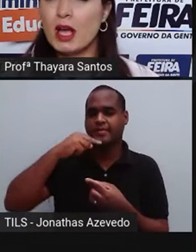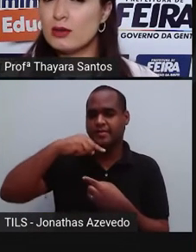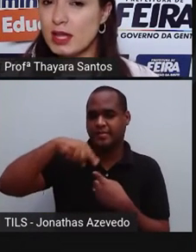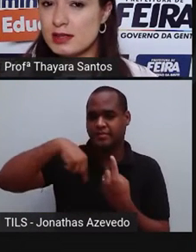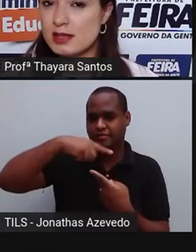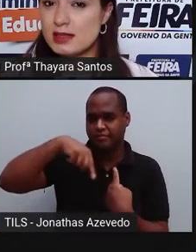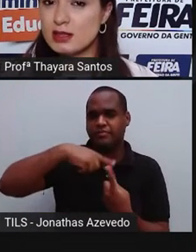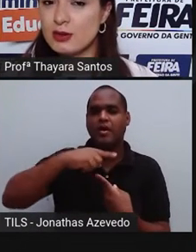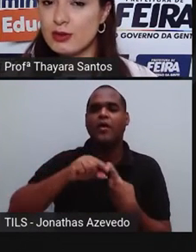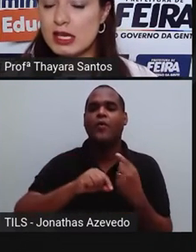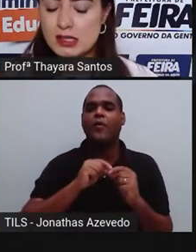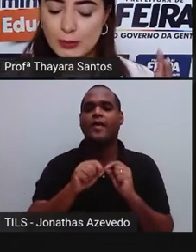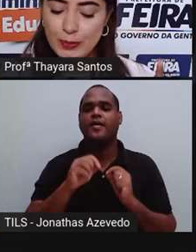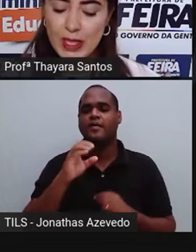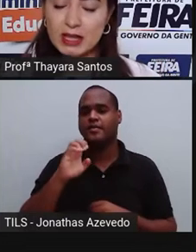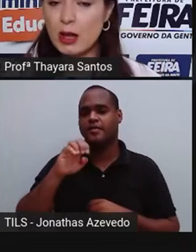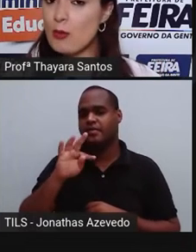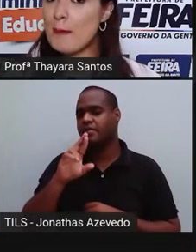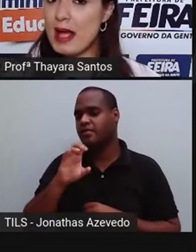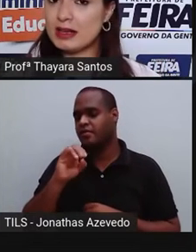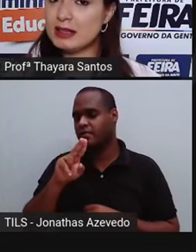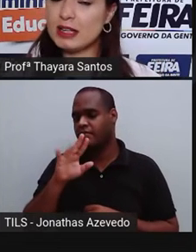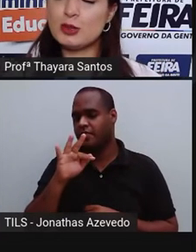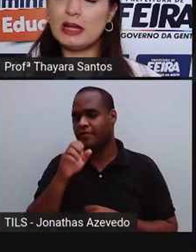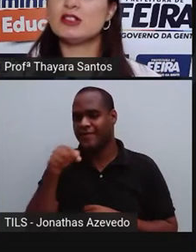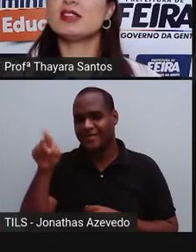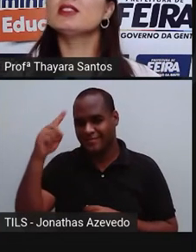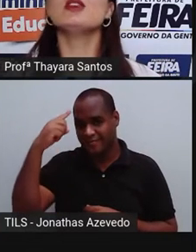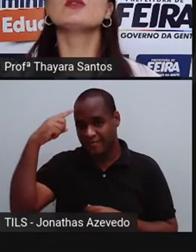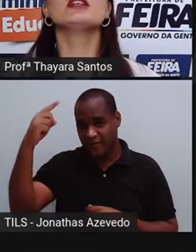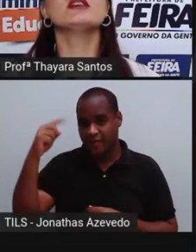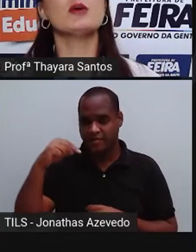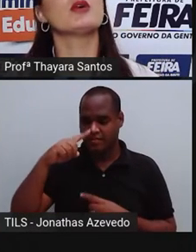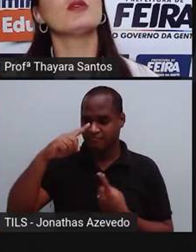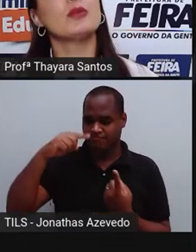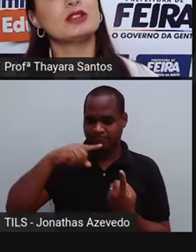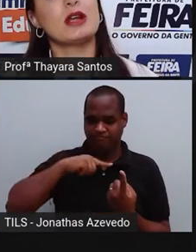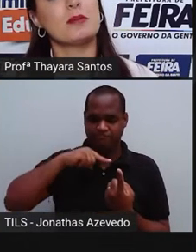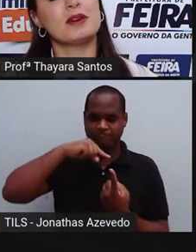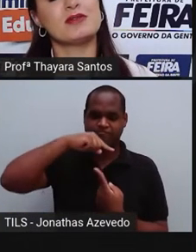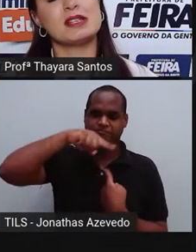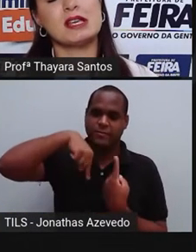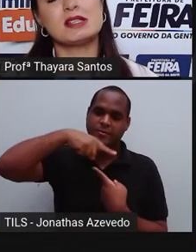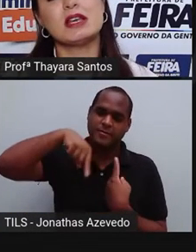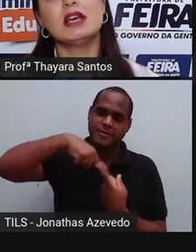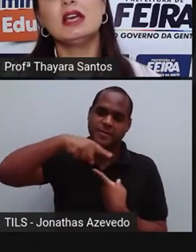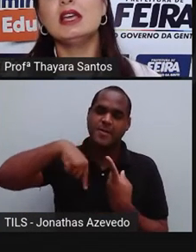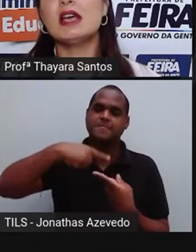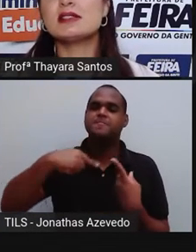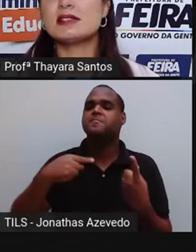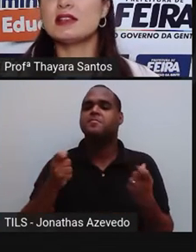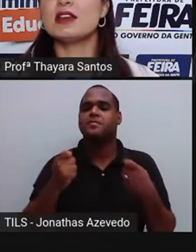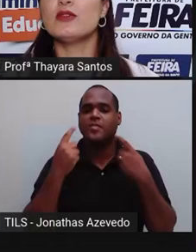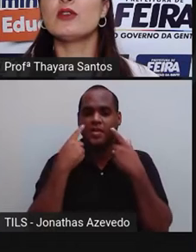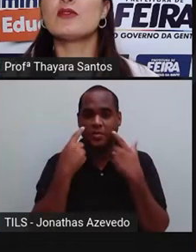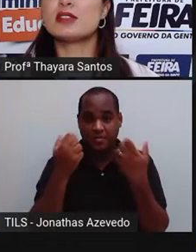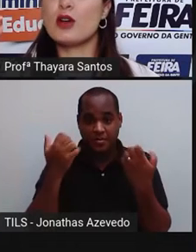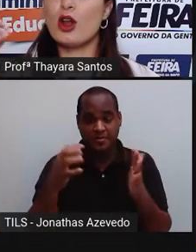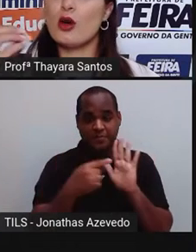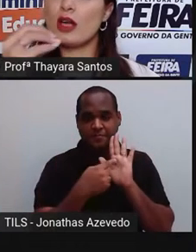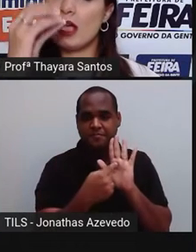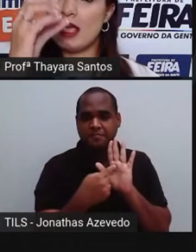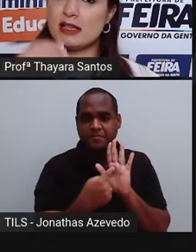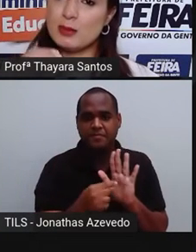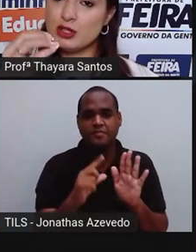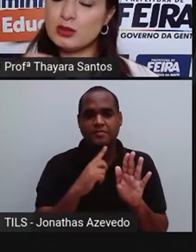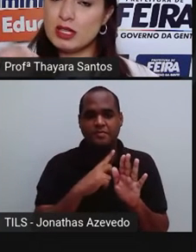Como é que acontece essa centrifugação? Tem uma máquina que é chamada de centrífuga, daqui a pouco eu vou mostrar ela para vocês. E essa centrífuga, você